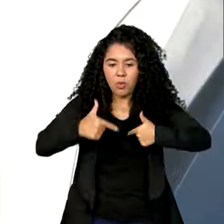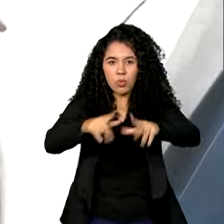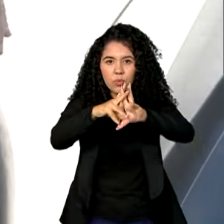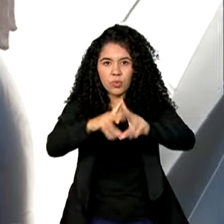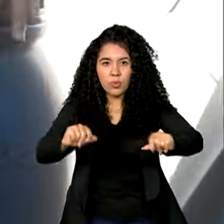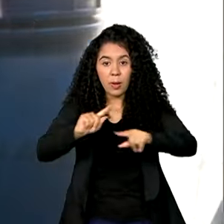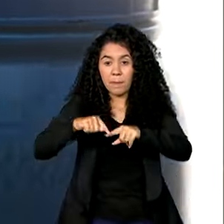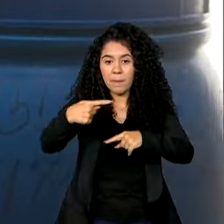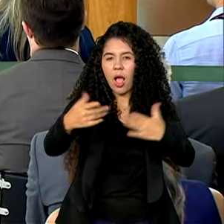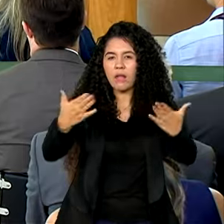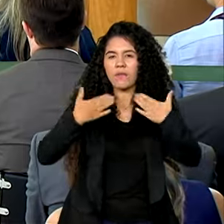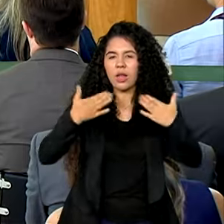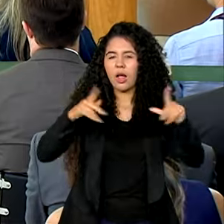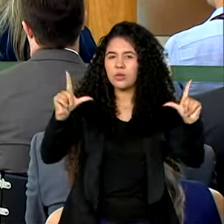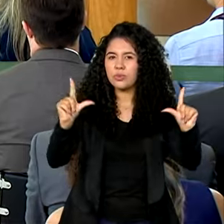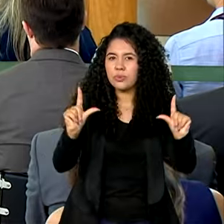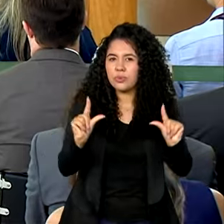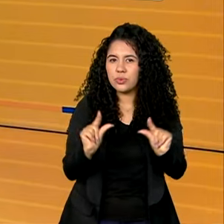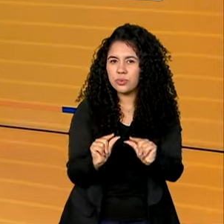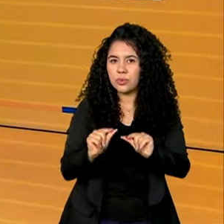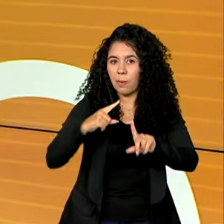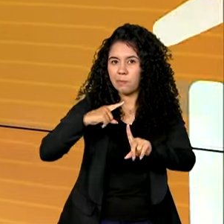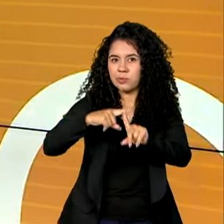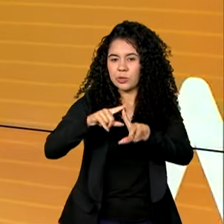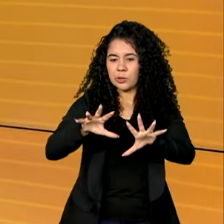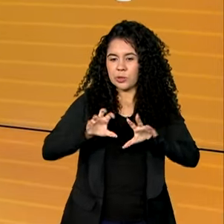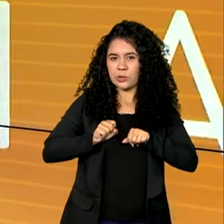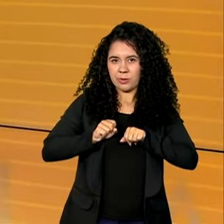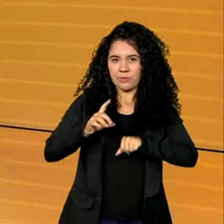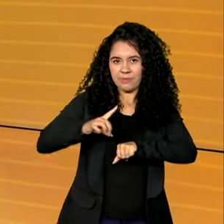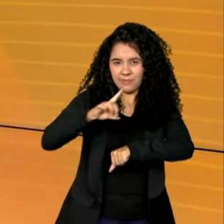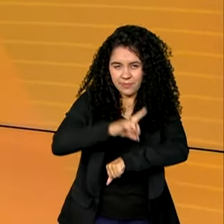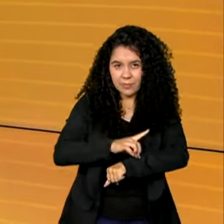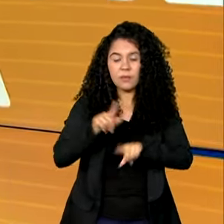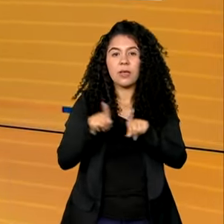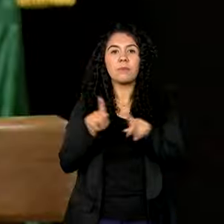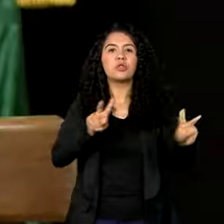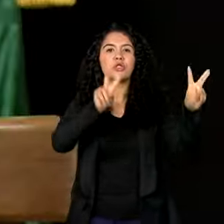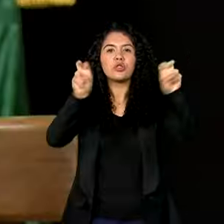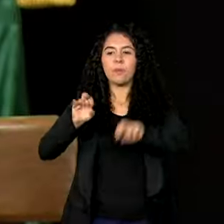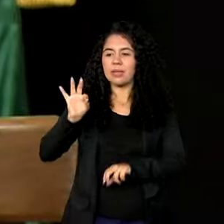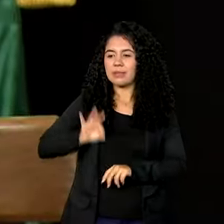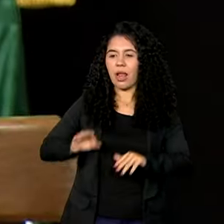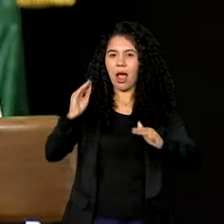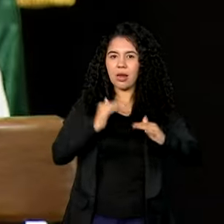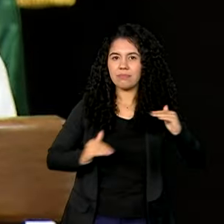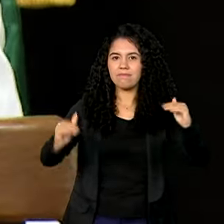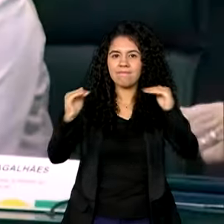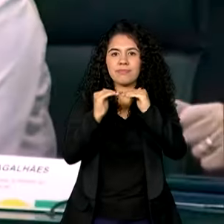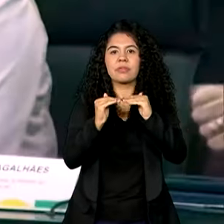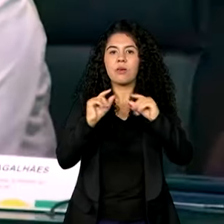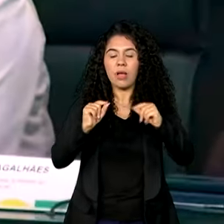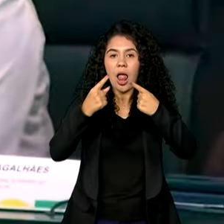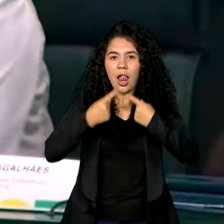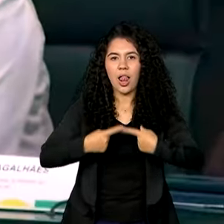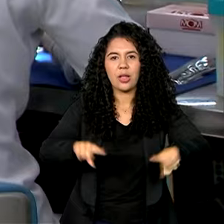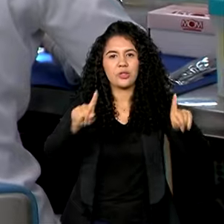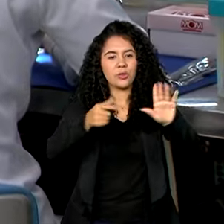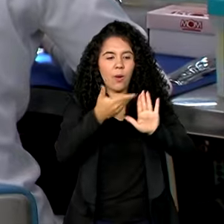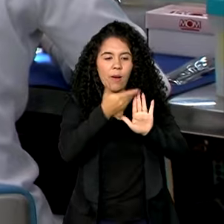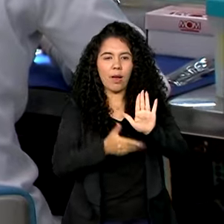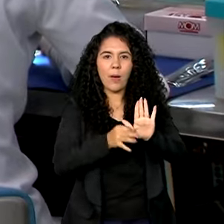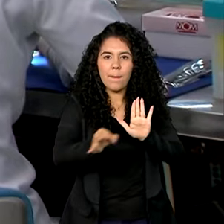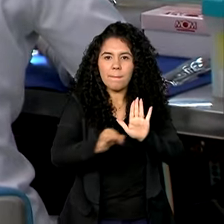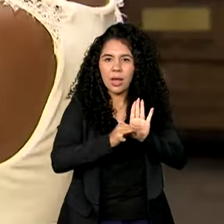verão com menos casos da história. Igualdade salarial, lançado o plano que vai facilitar o acesso de